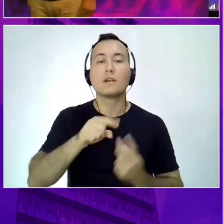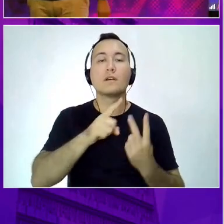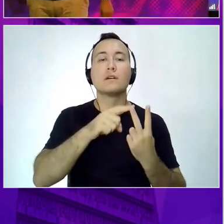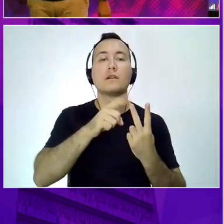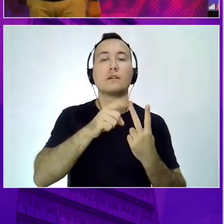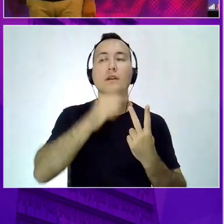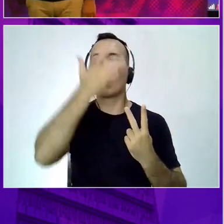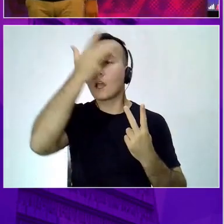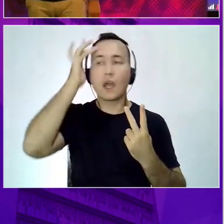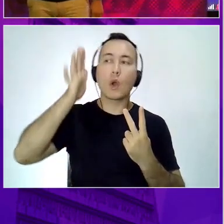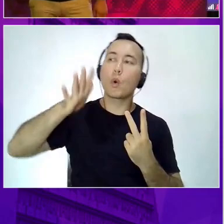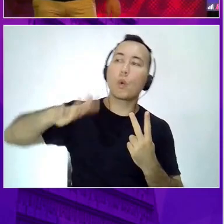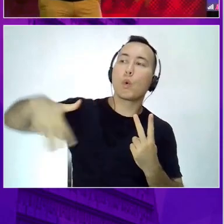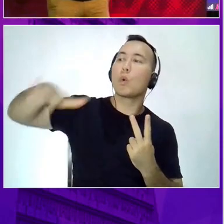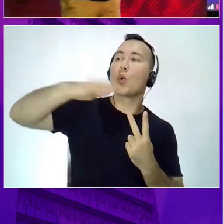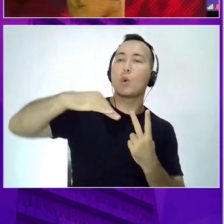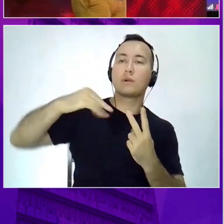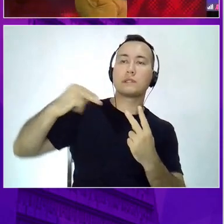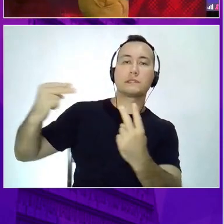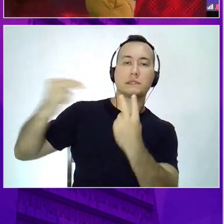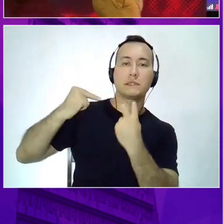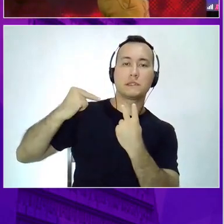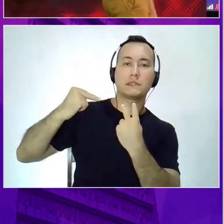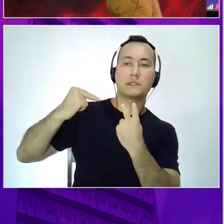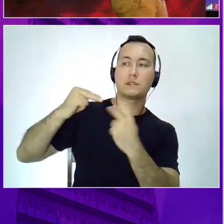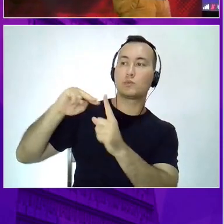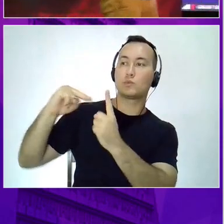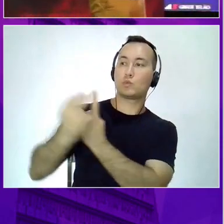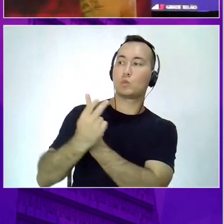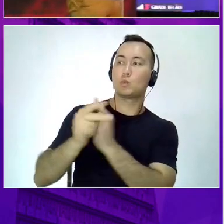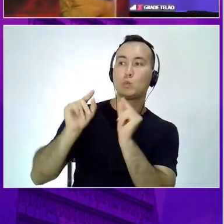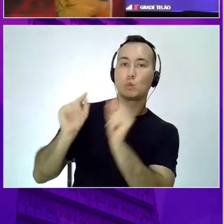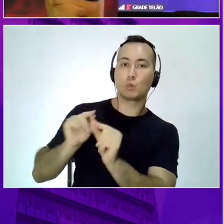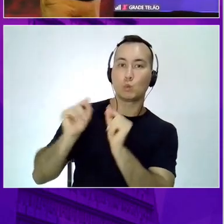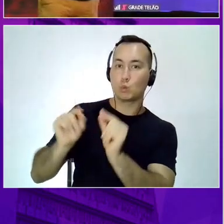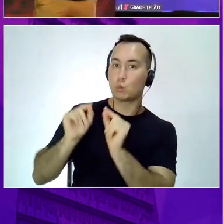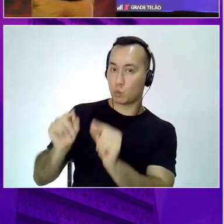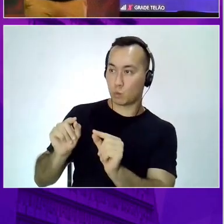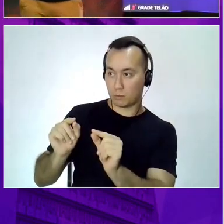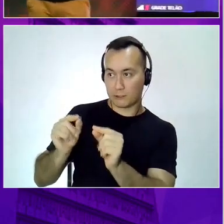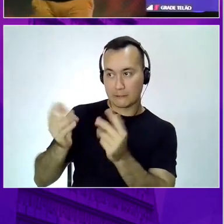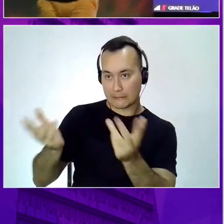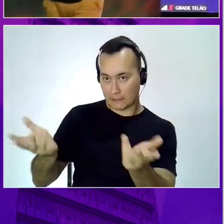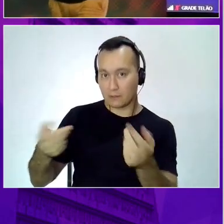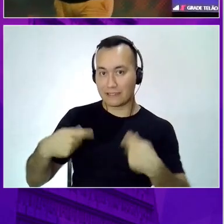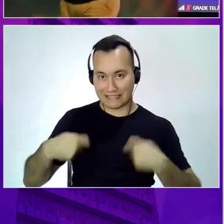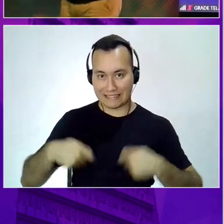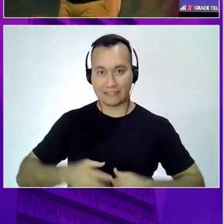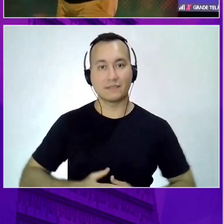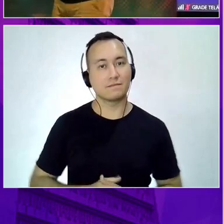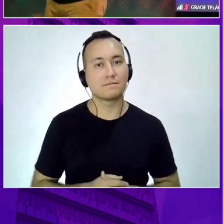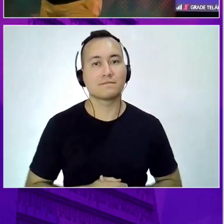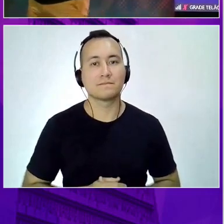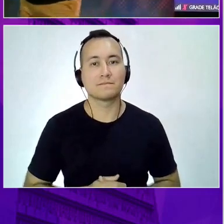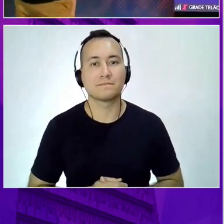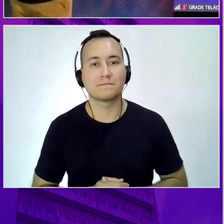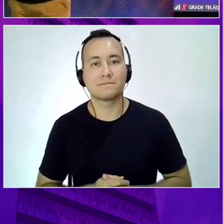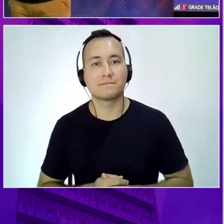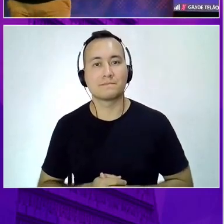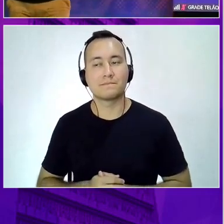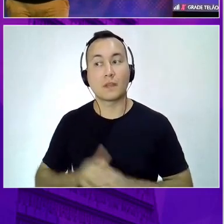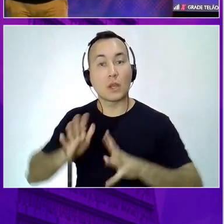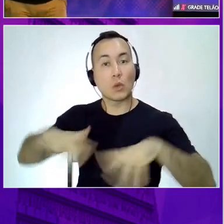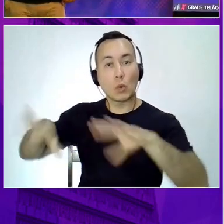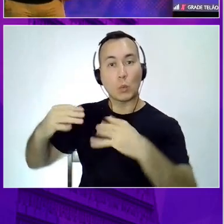que eu estou enxergando. Cara, eu preciso entender melhor, eu preciso respeitar mais, eu preciso começar a entender que outras pessoas olhando pra